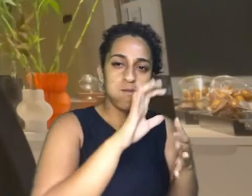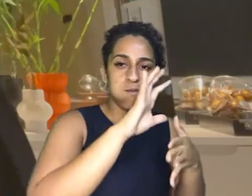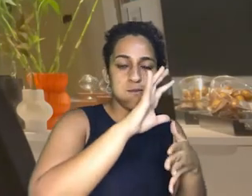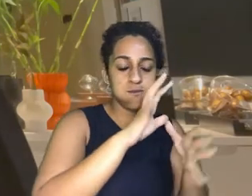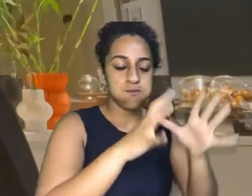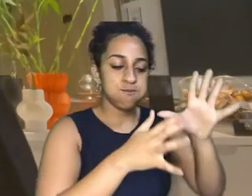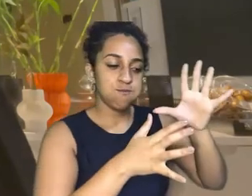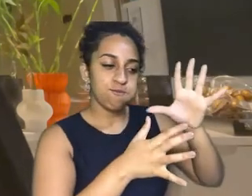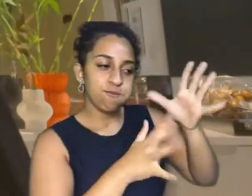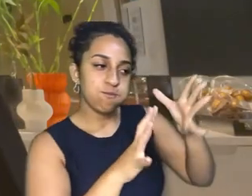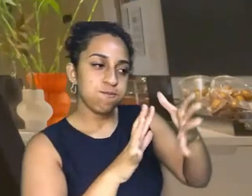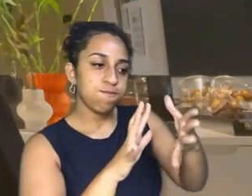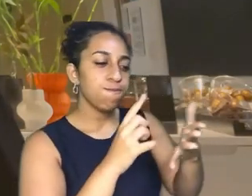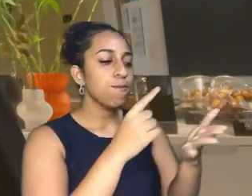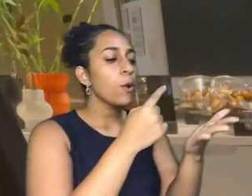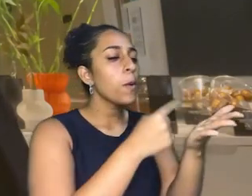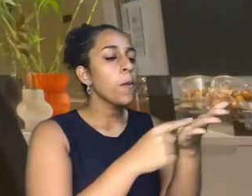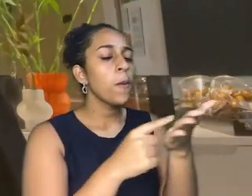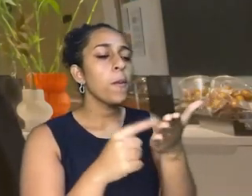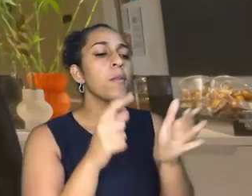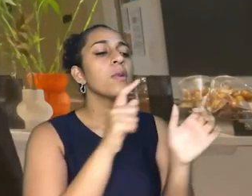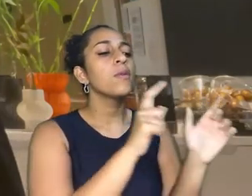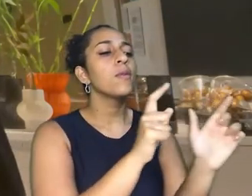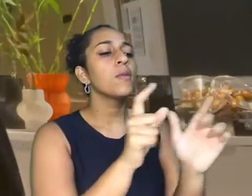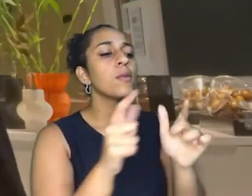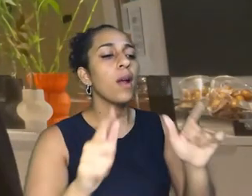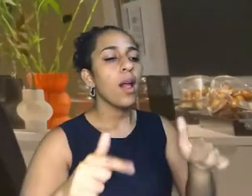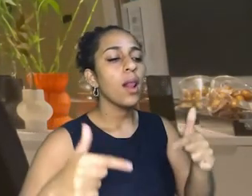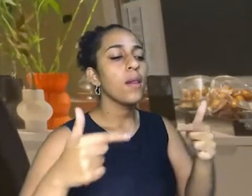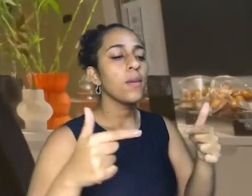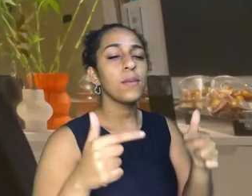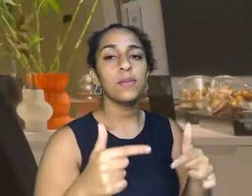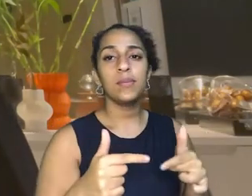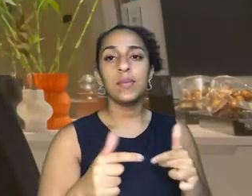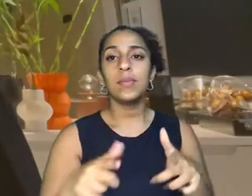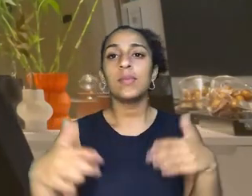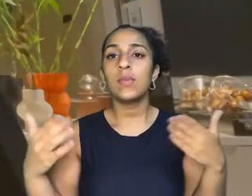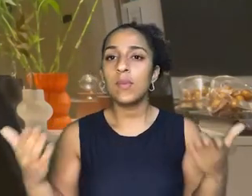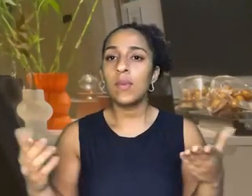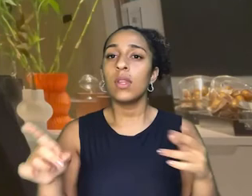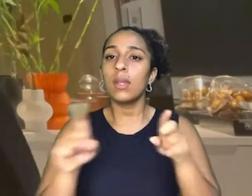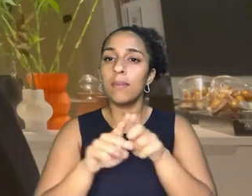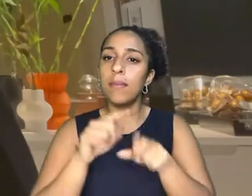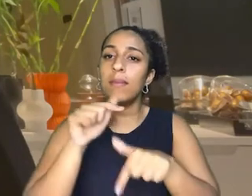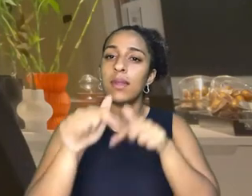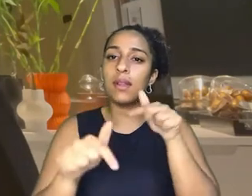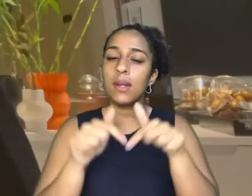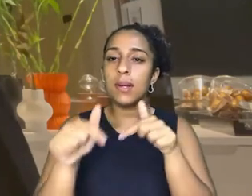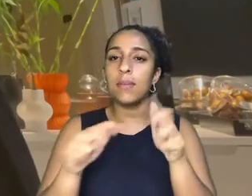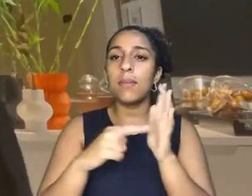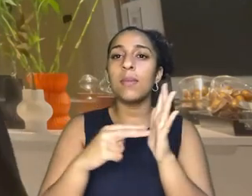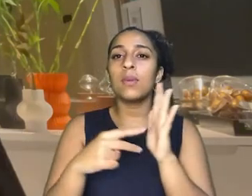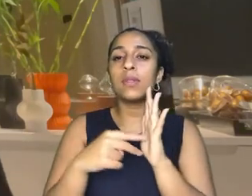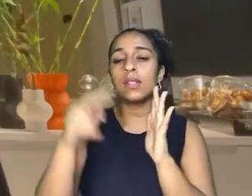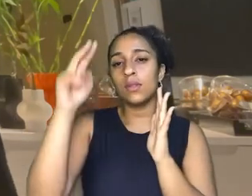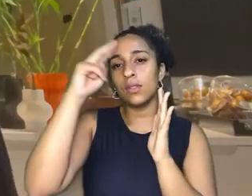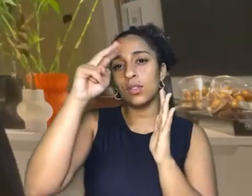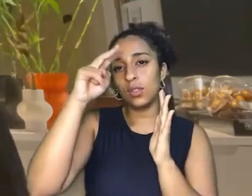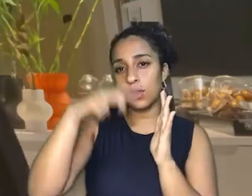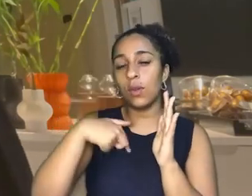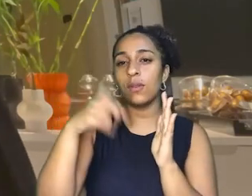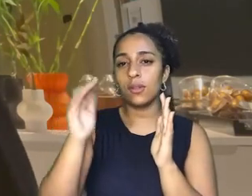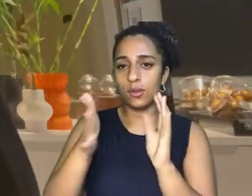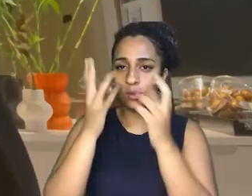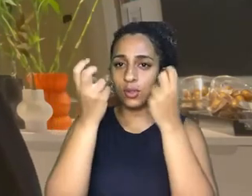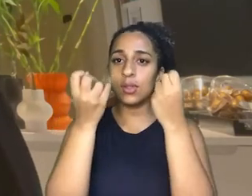essas lutas pela independência. E, enfim, a gente pode trabalhar o conceito de história, como eu disse para